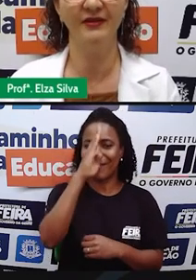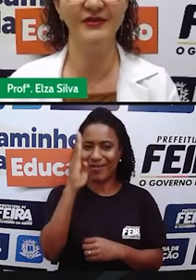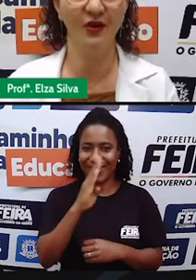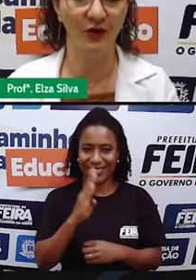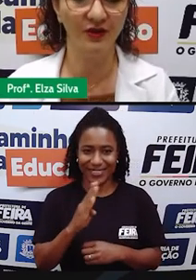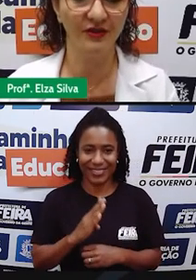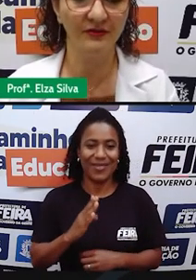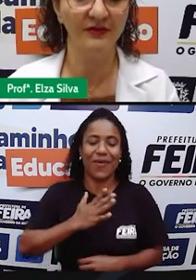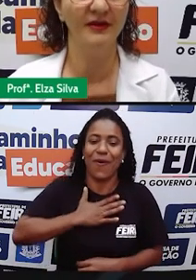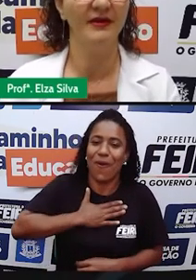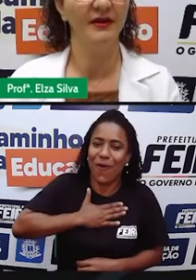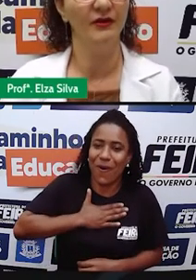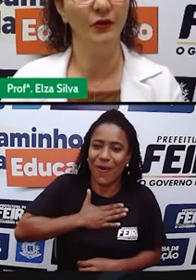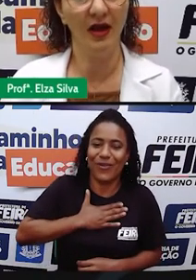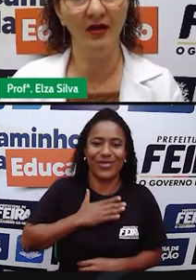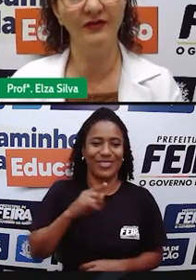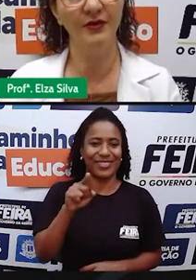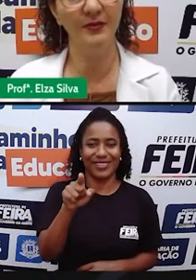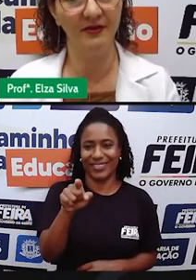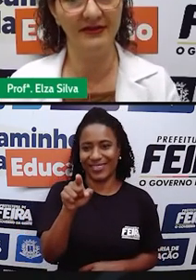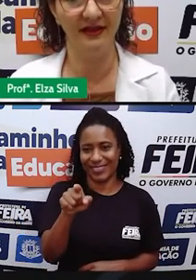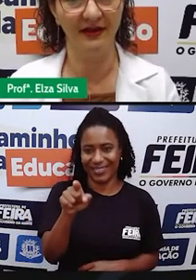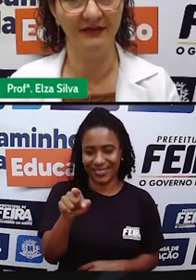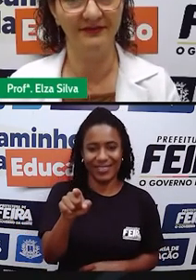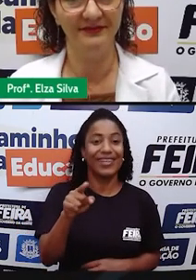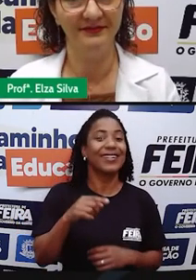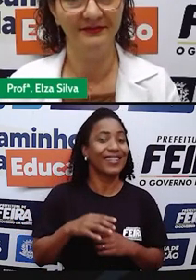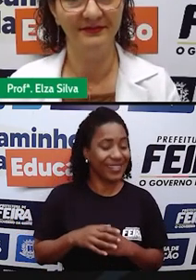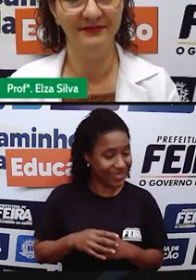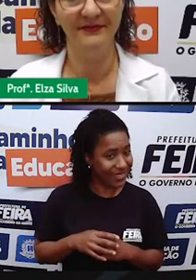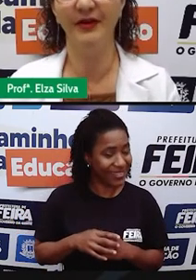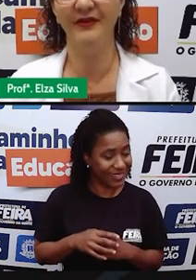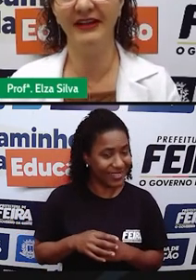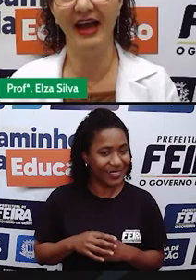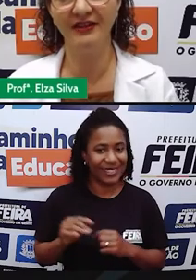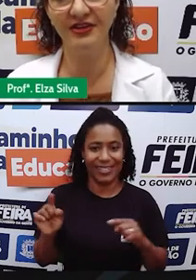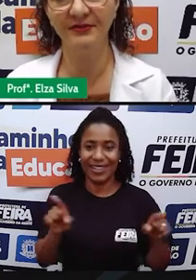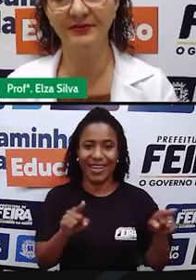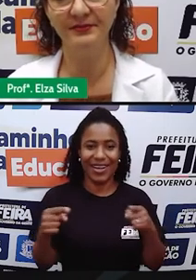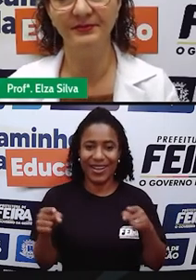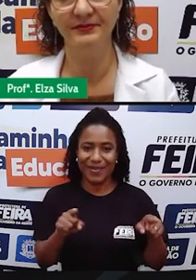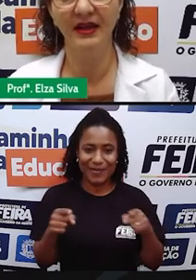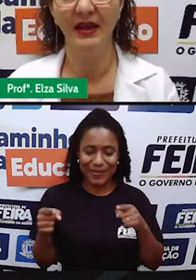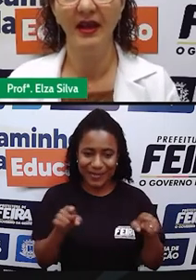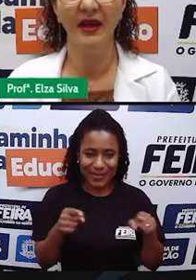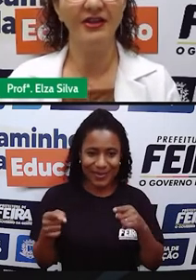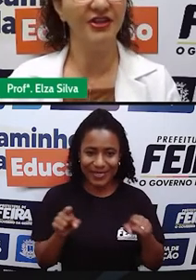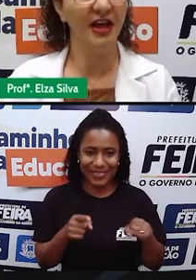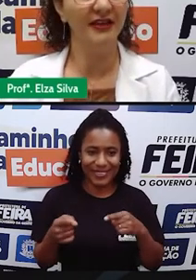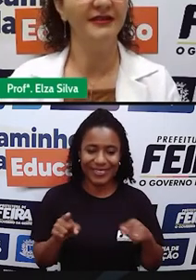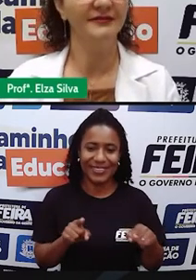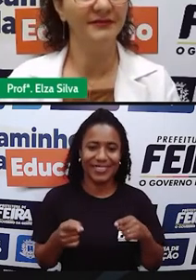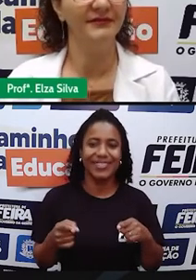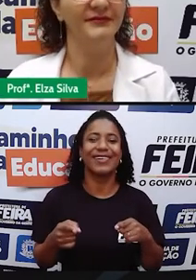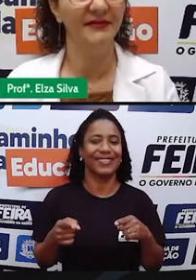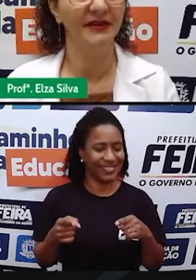brasileiros gostam do country music. Não é verdade? Yes.